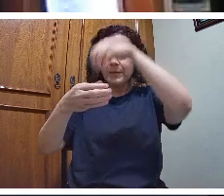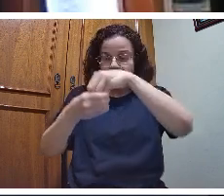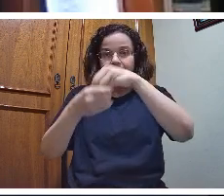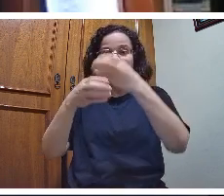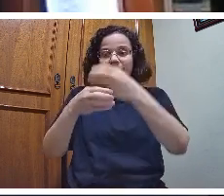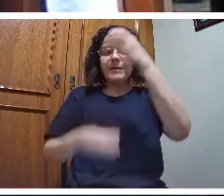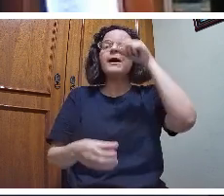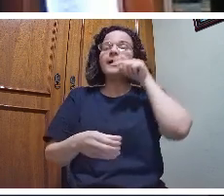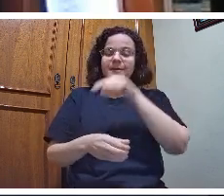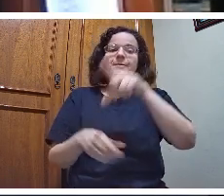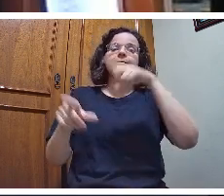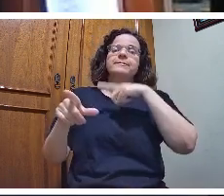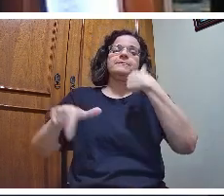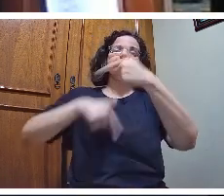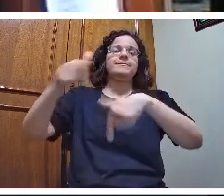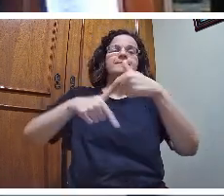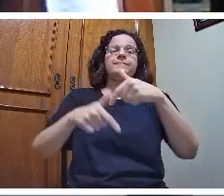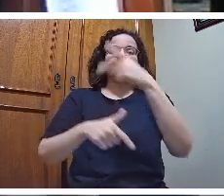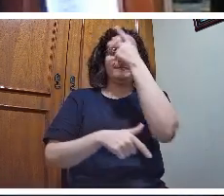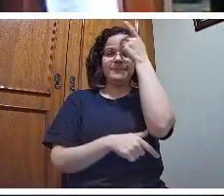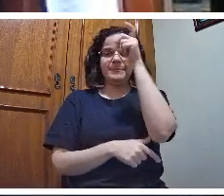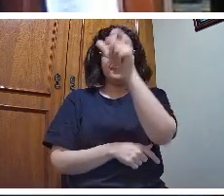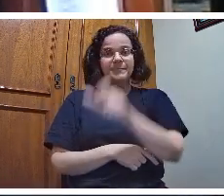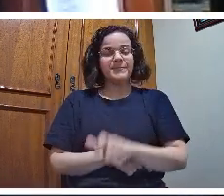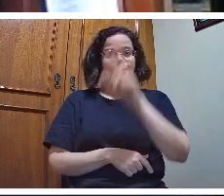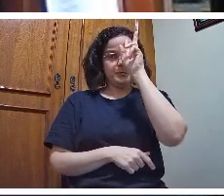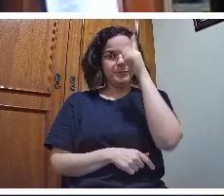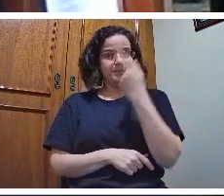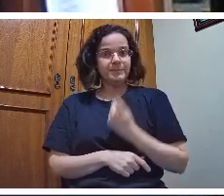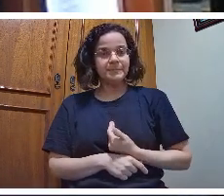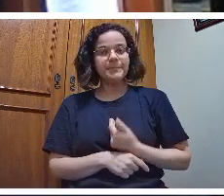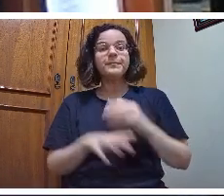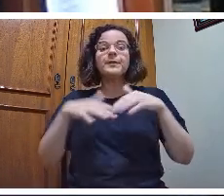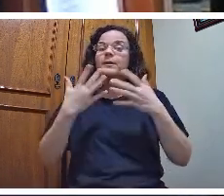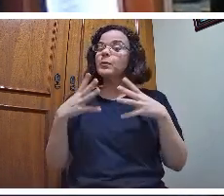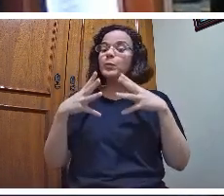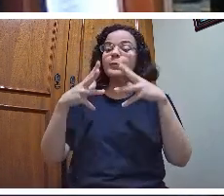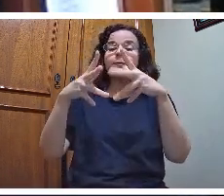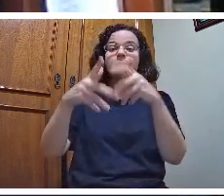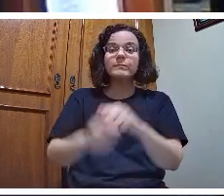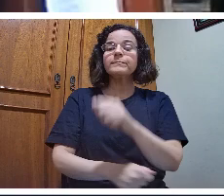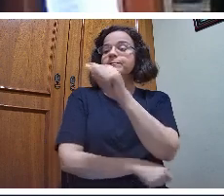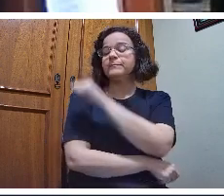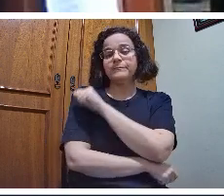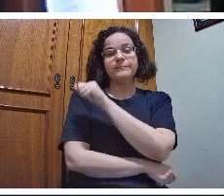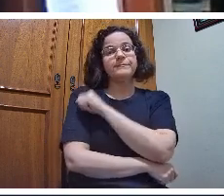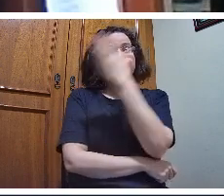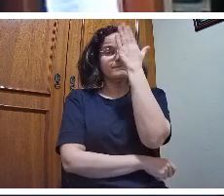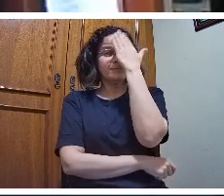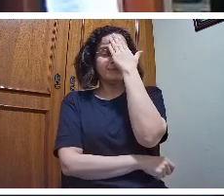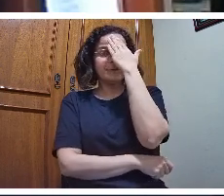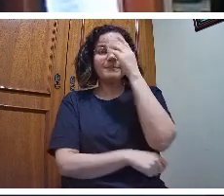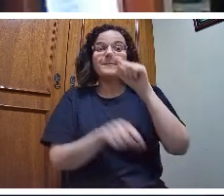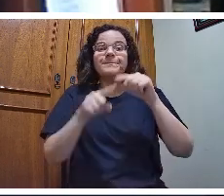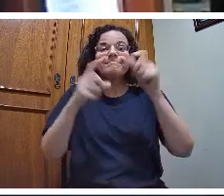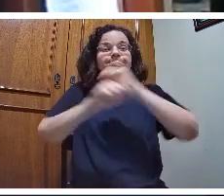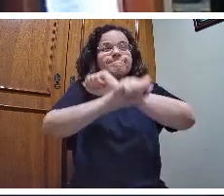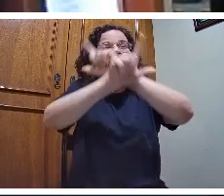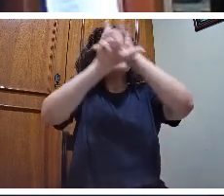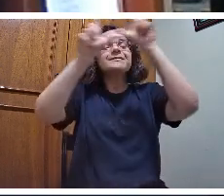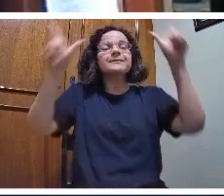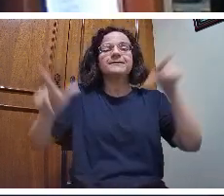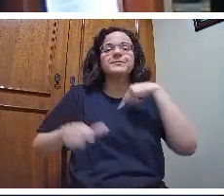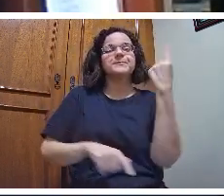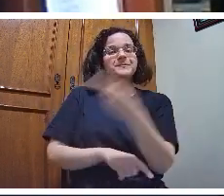Então, todas essas dimensões, o aluno sabe, mas não sabe com clareza como a gente gostaria para explicar